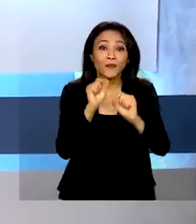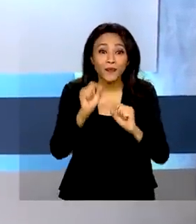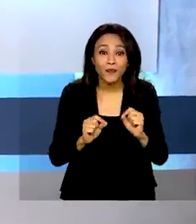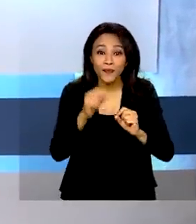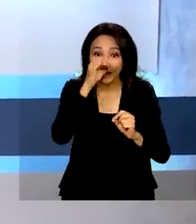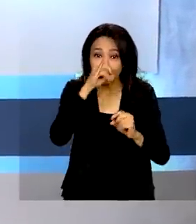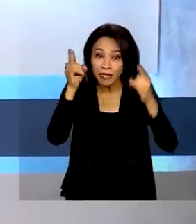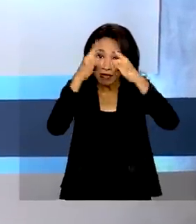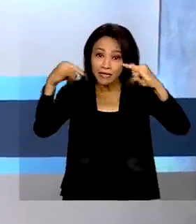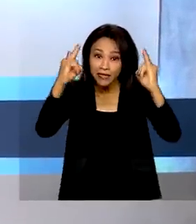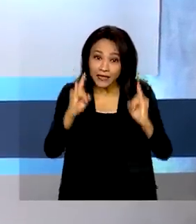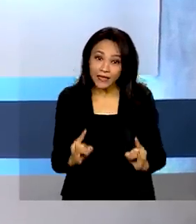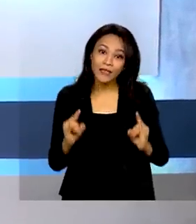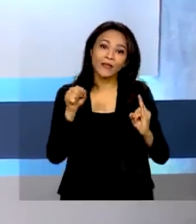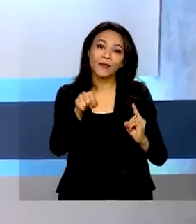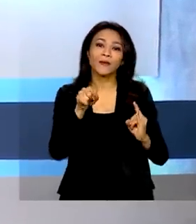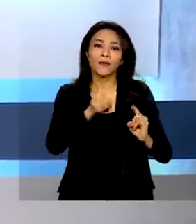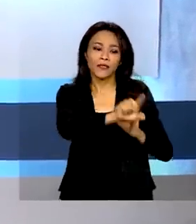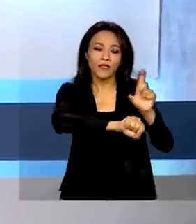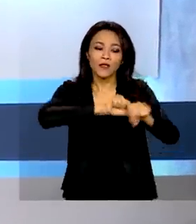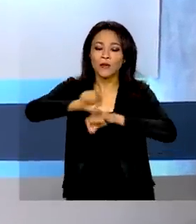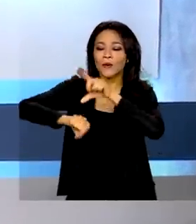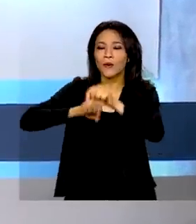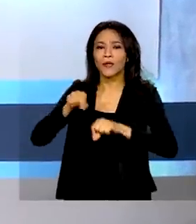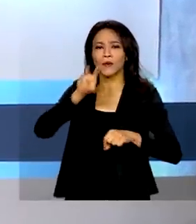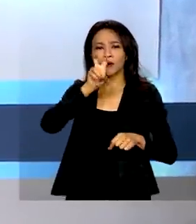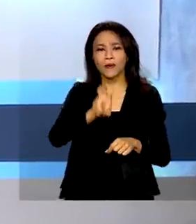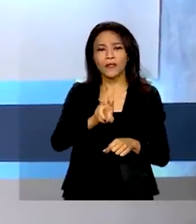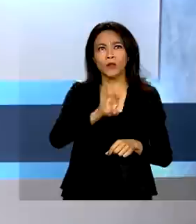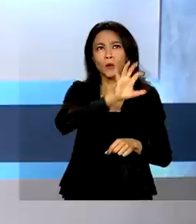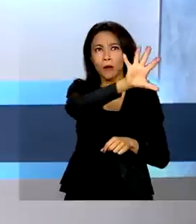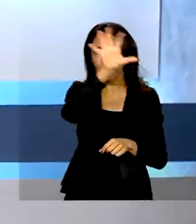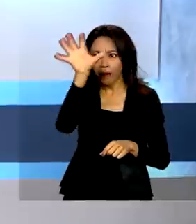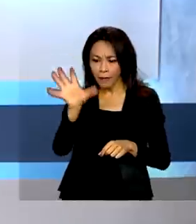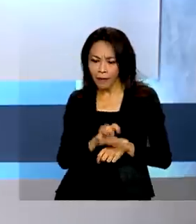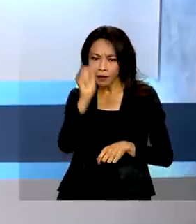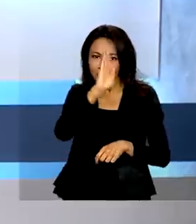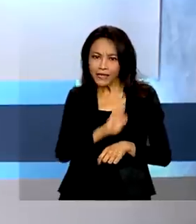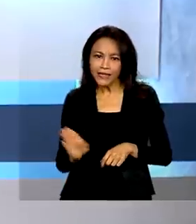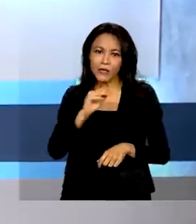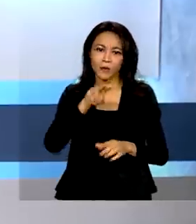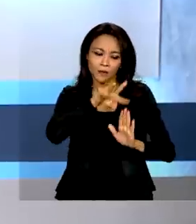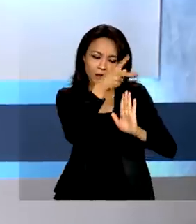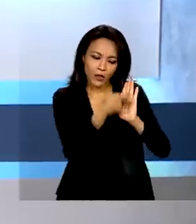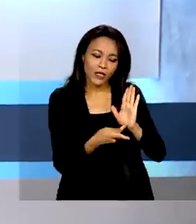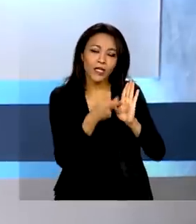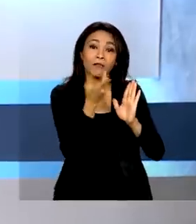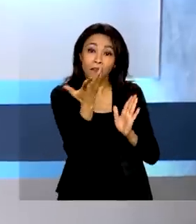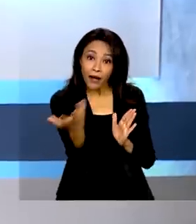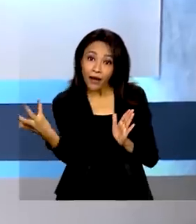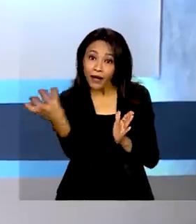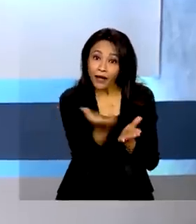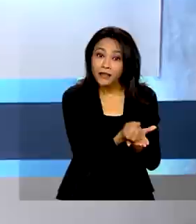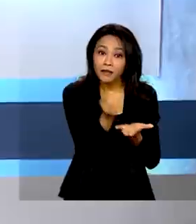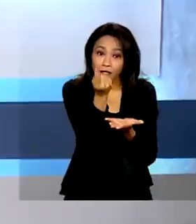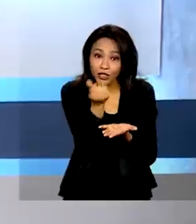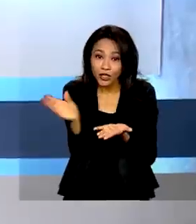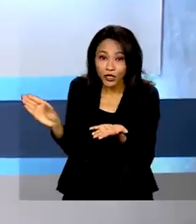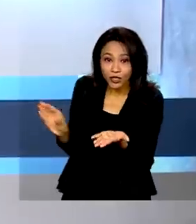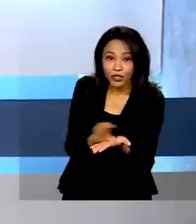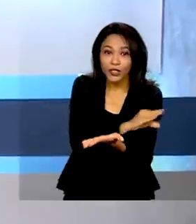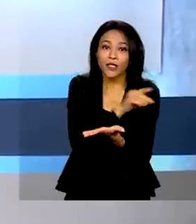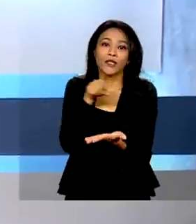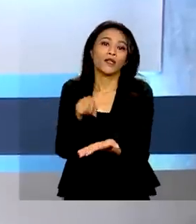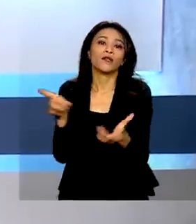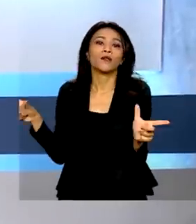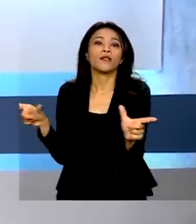Circo selecionou, nas cinco regiões do país, projetos artísticos para receber recursos da Funarte, a Fundação